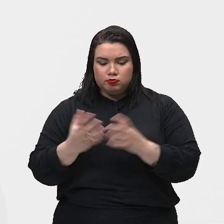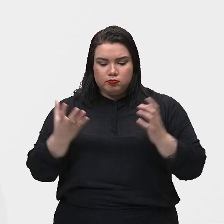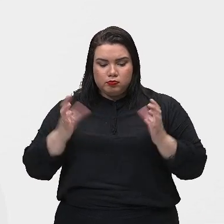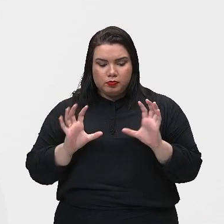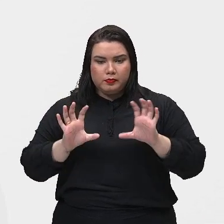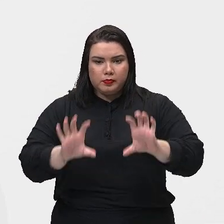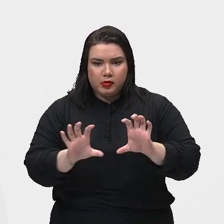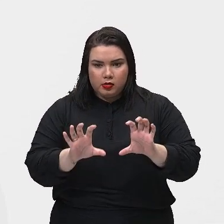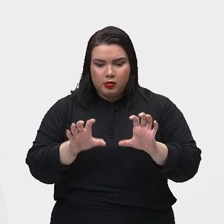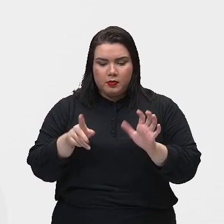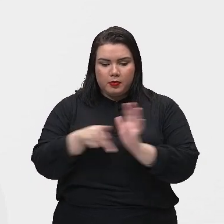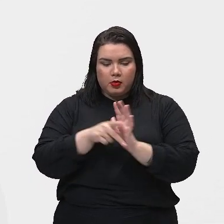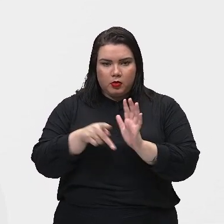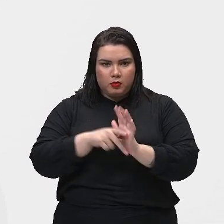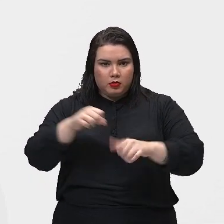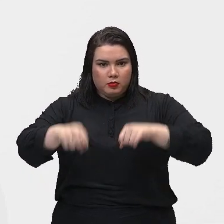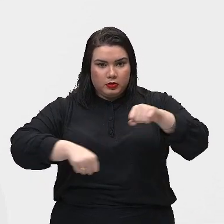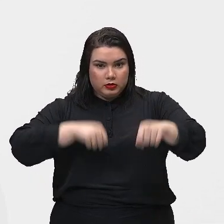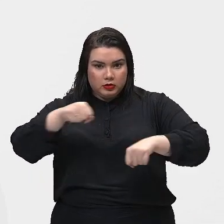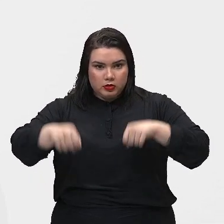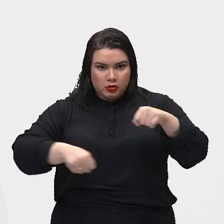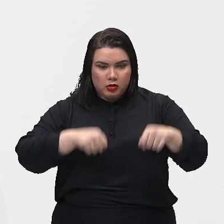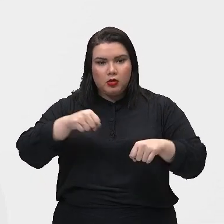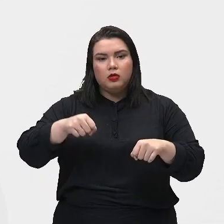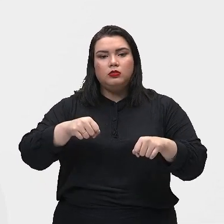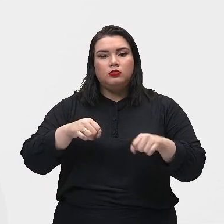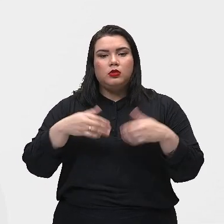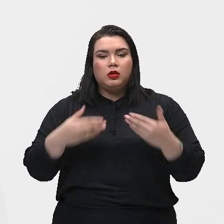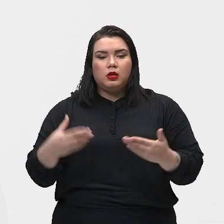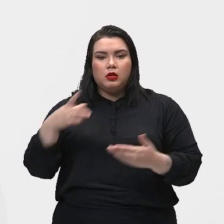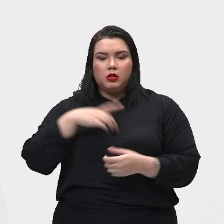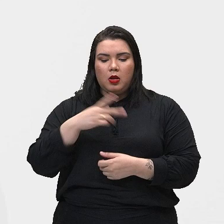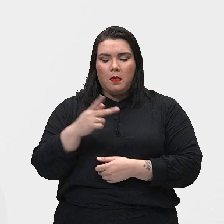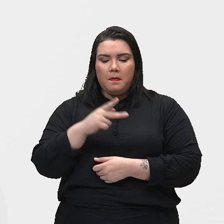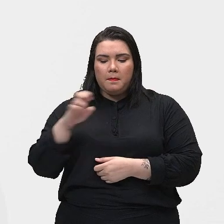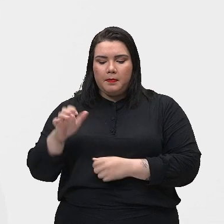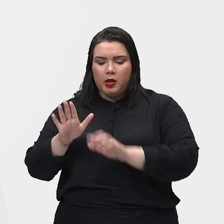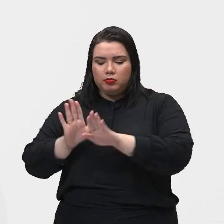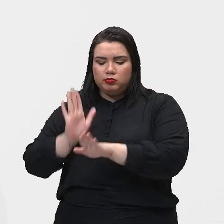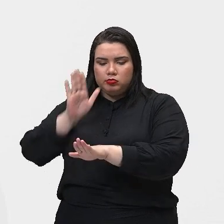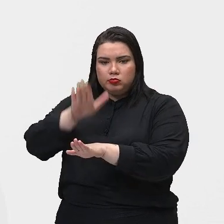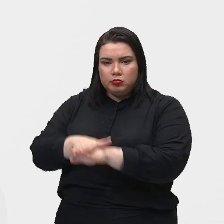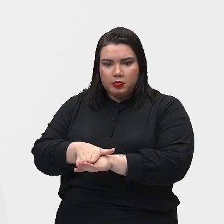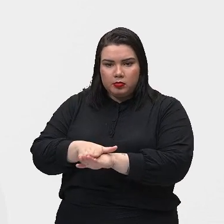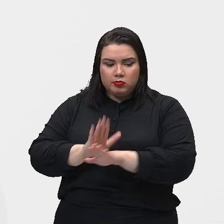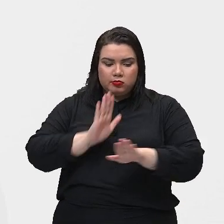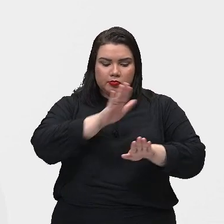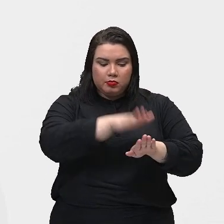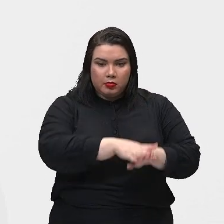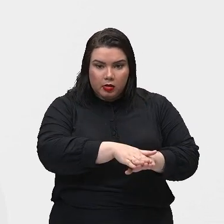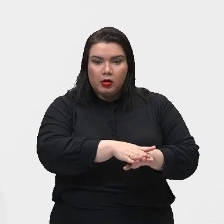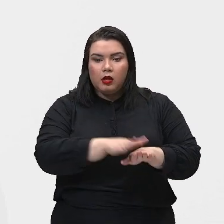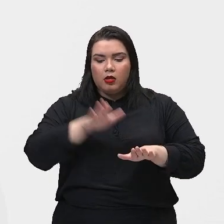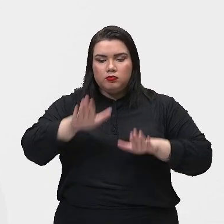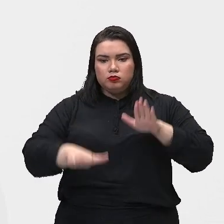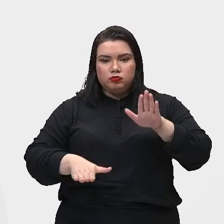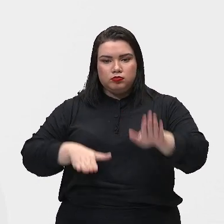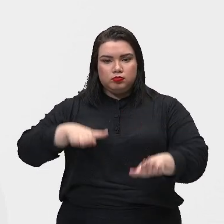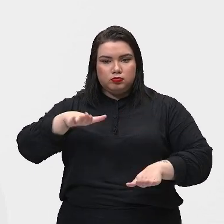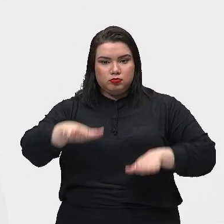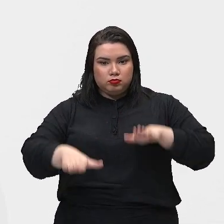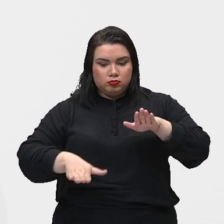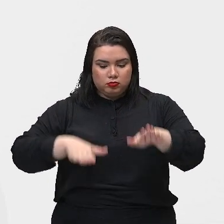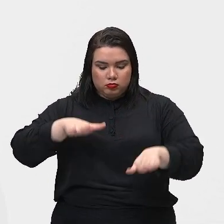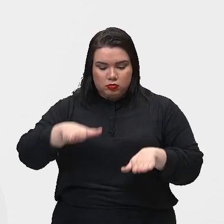rotação, imprimindo uma força e um pedal localizado a uma certa distância do centro da